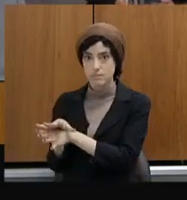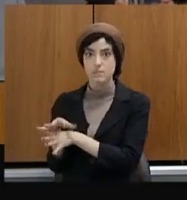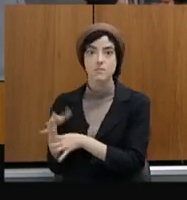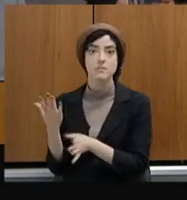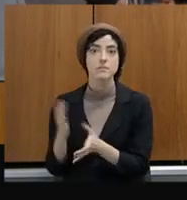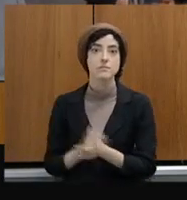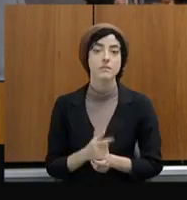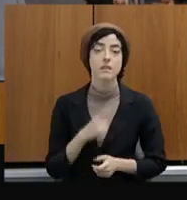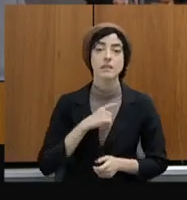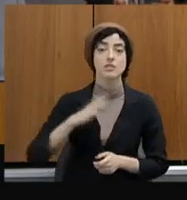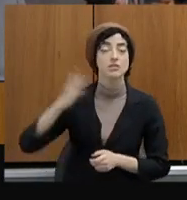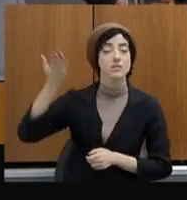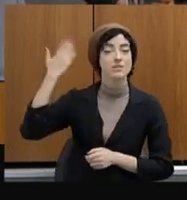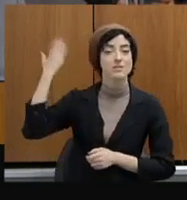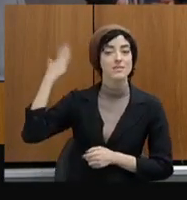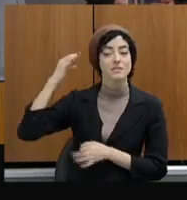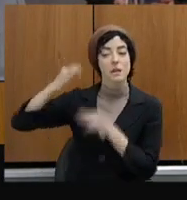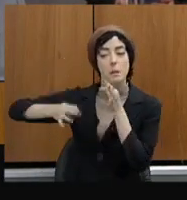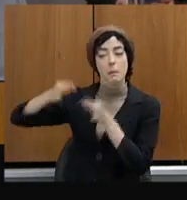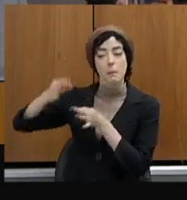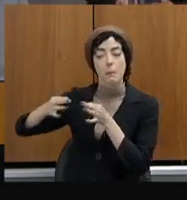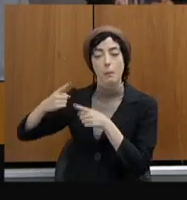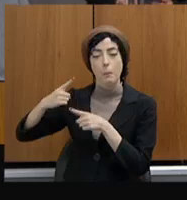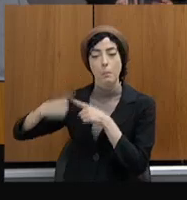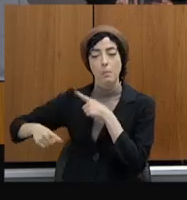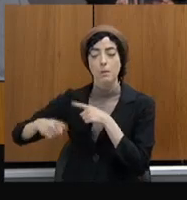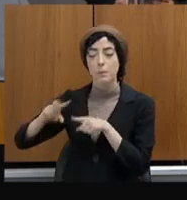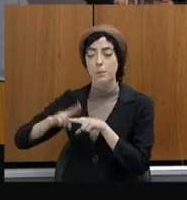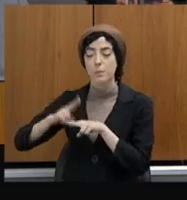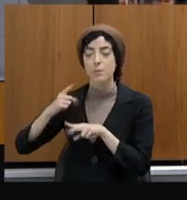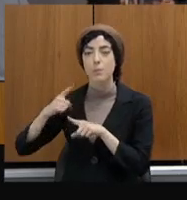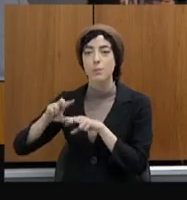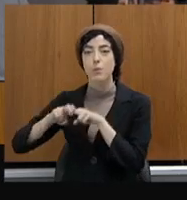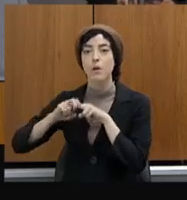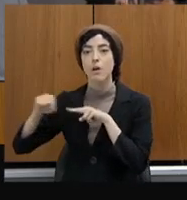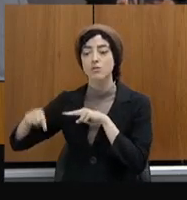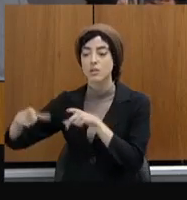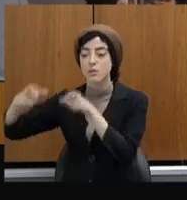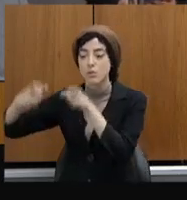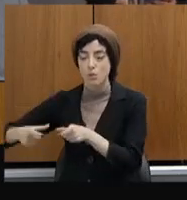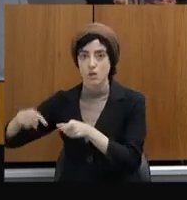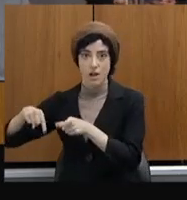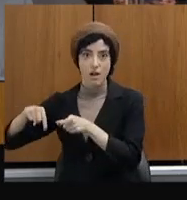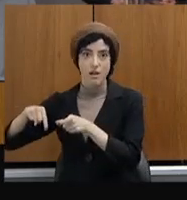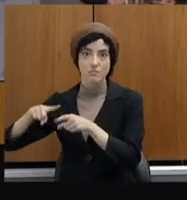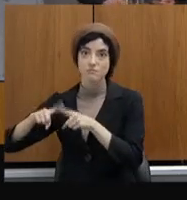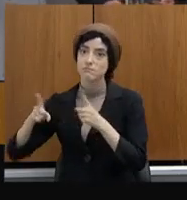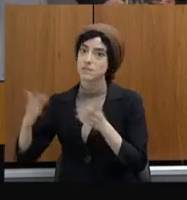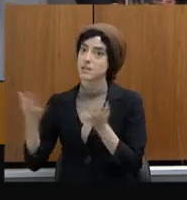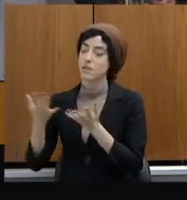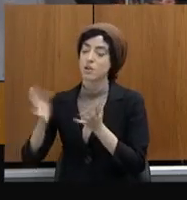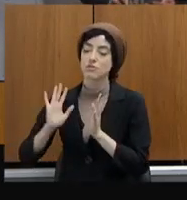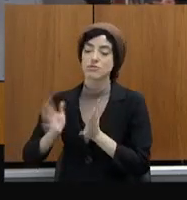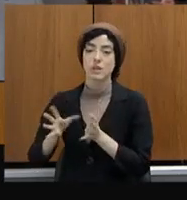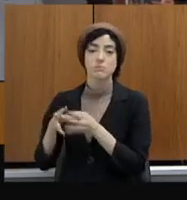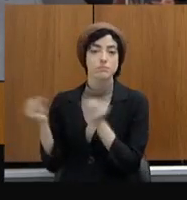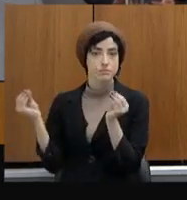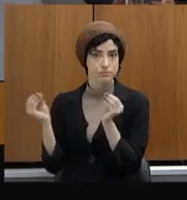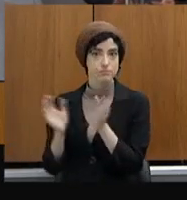relativo ao terreno. Isso já está devidamente solucionado. Pode seguir.